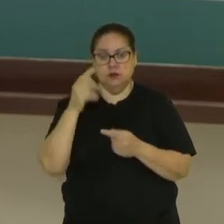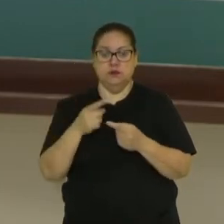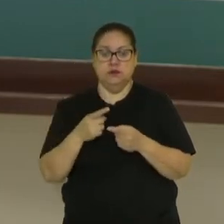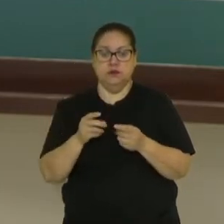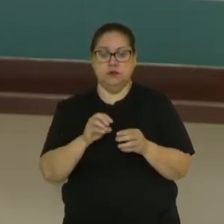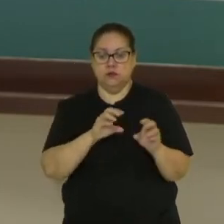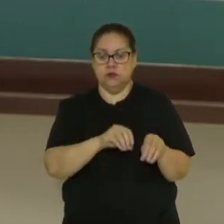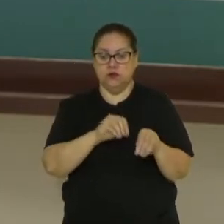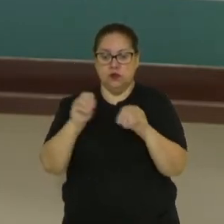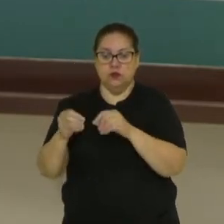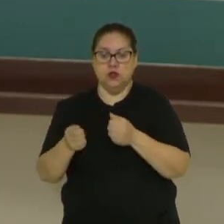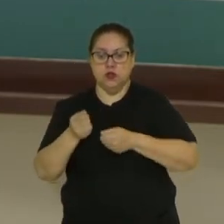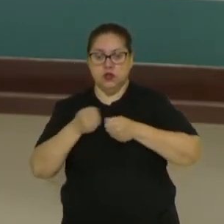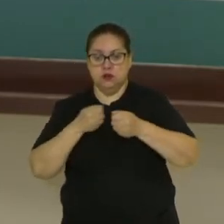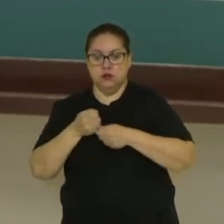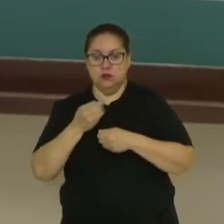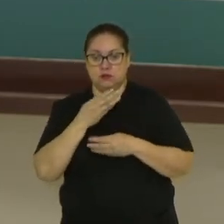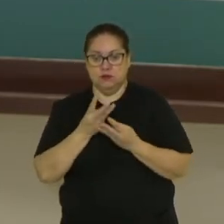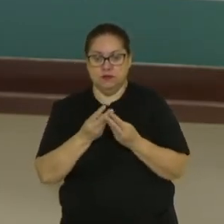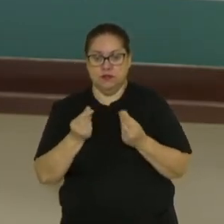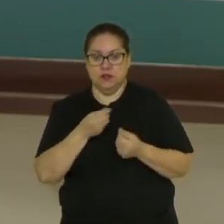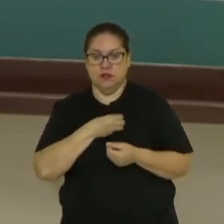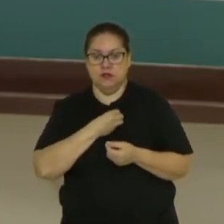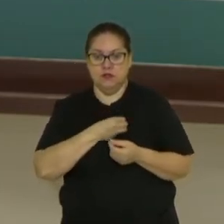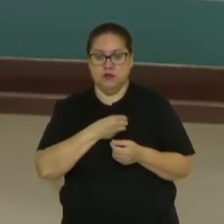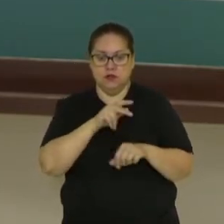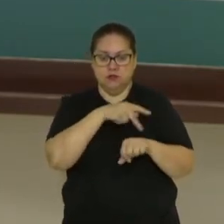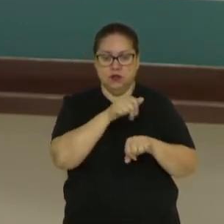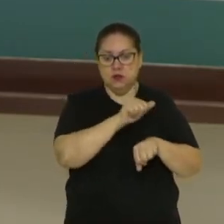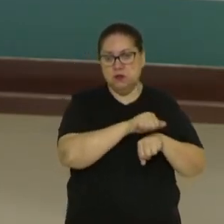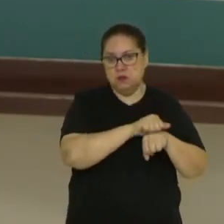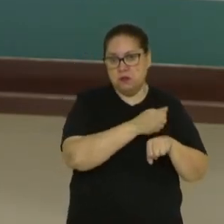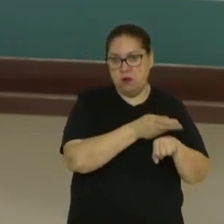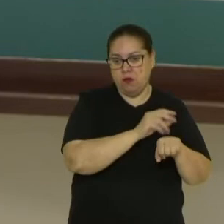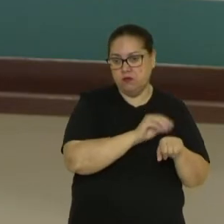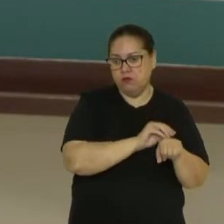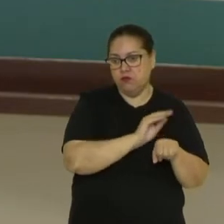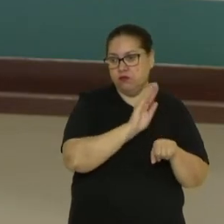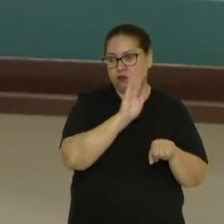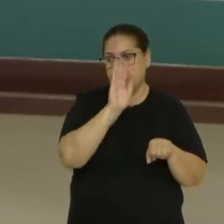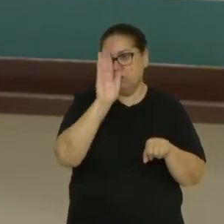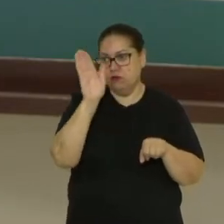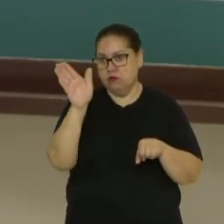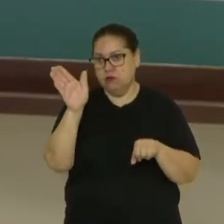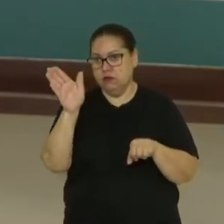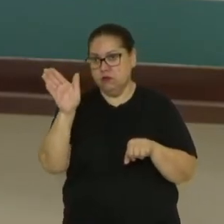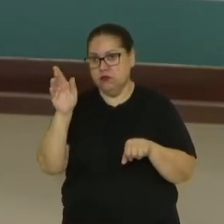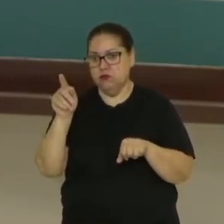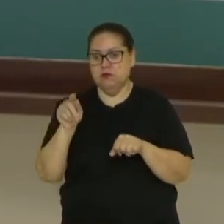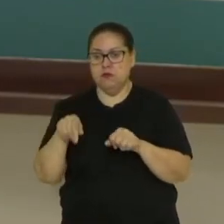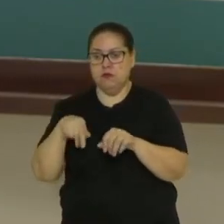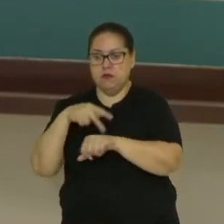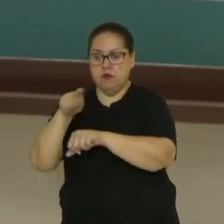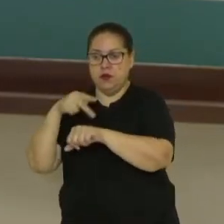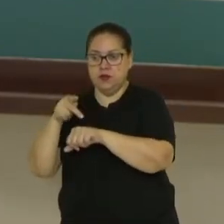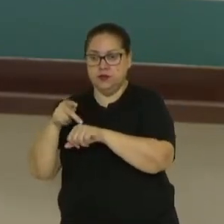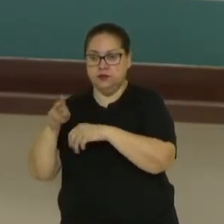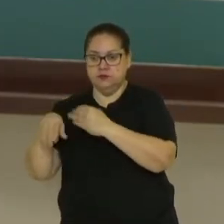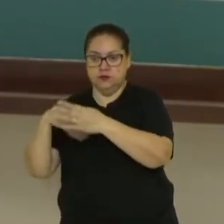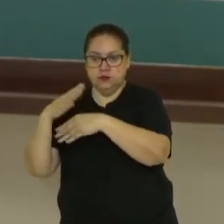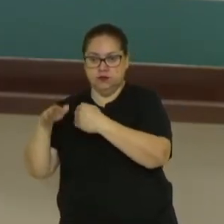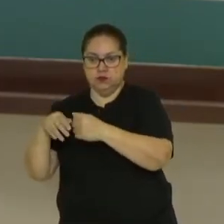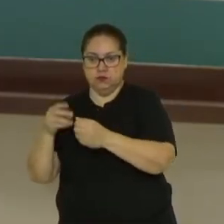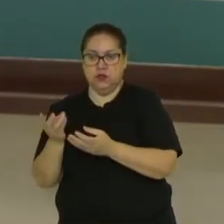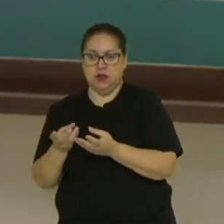questões econômicas, para tentar melhorar a vida, né? Saindo de um país subdesenvolvido, normalmente, e ir em direção ao país desenvolvido para tentar arrumar um